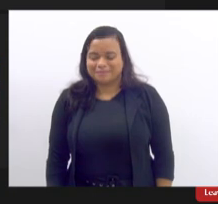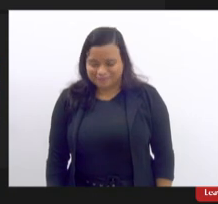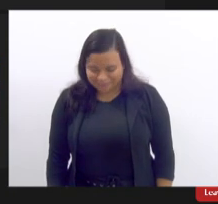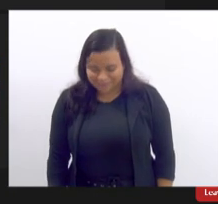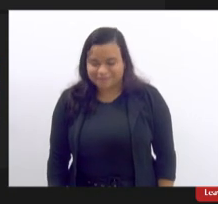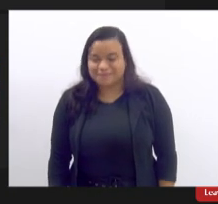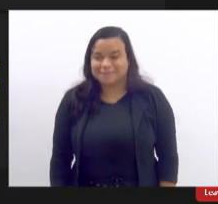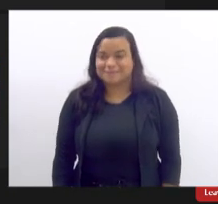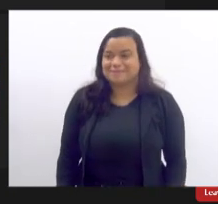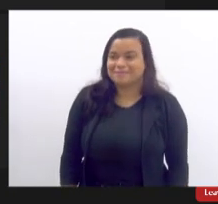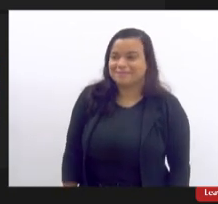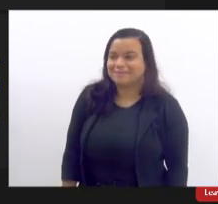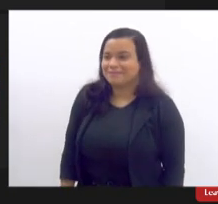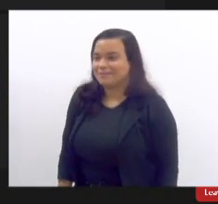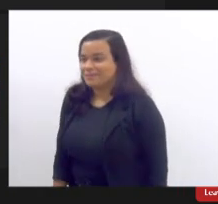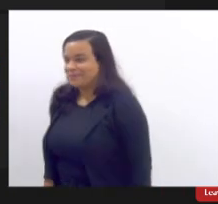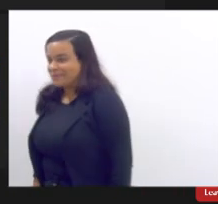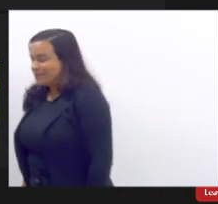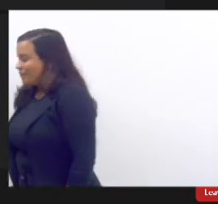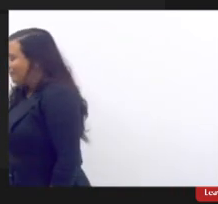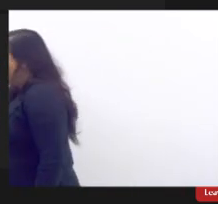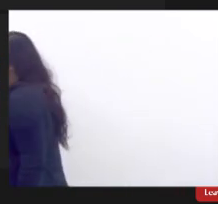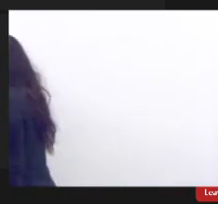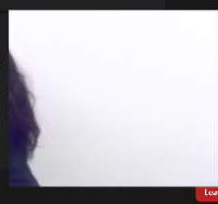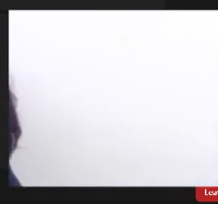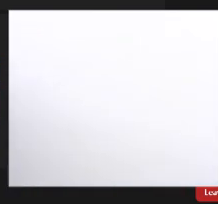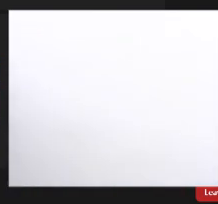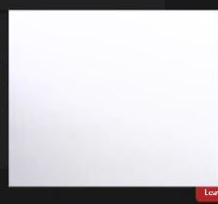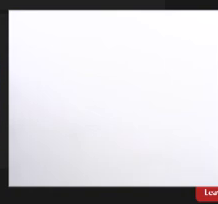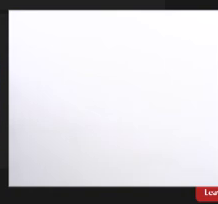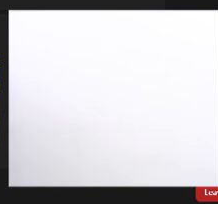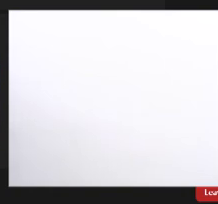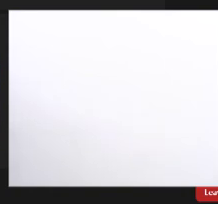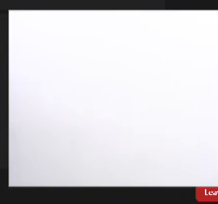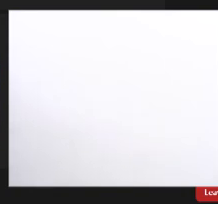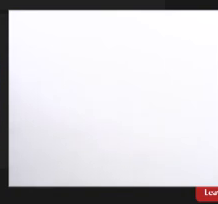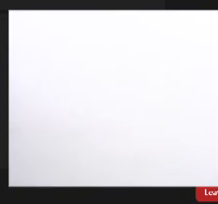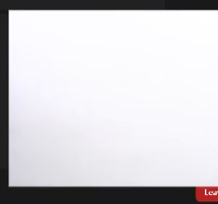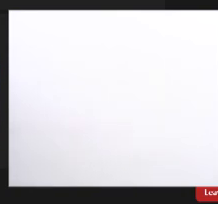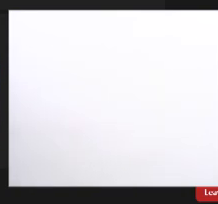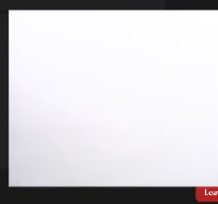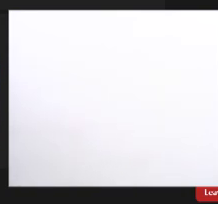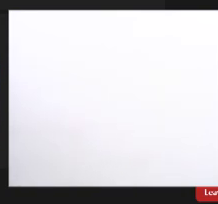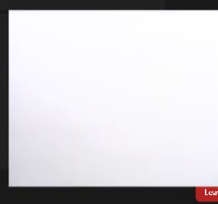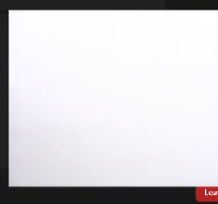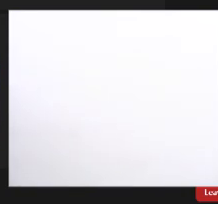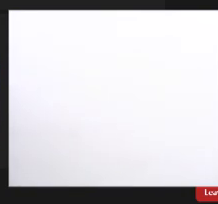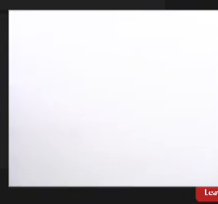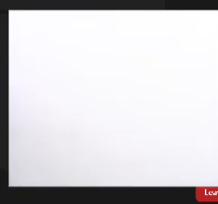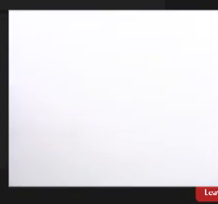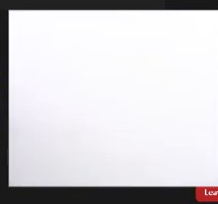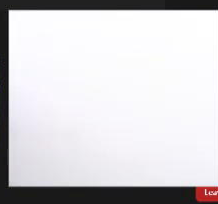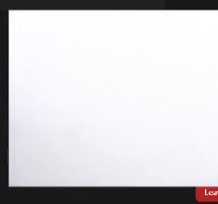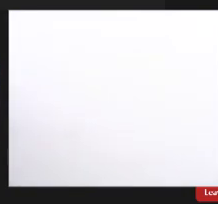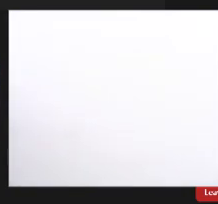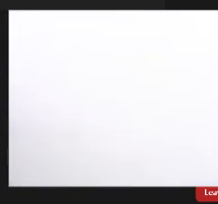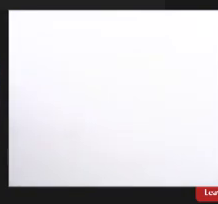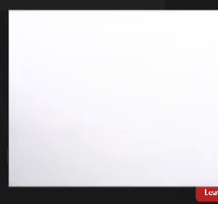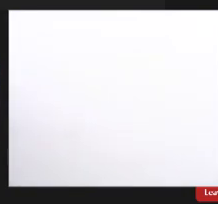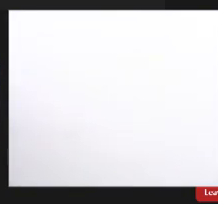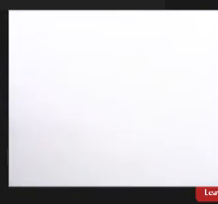dizer todos e todas basta dizer todas tchau tchau vou sair tchau